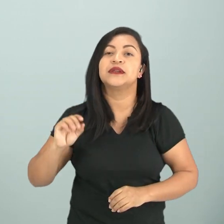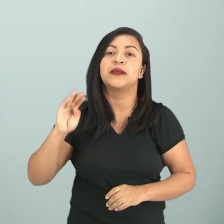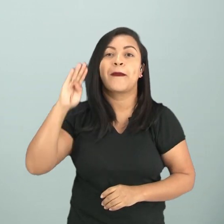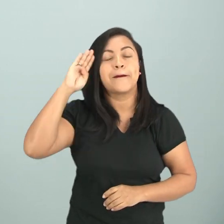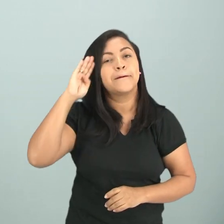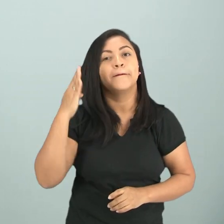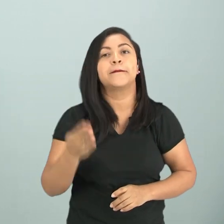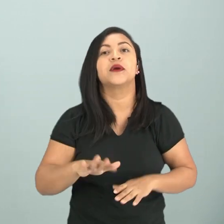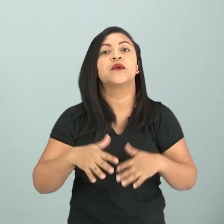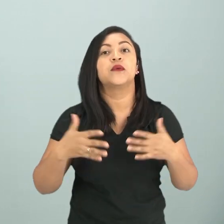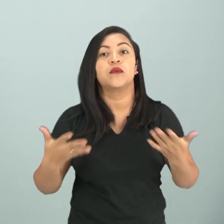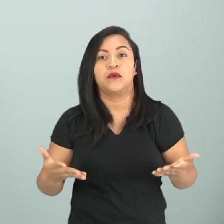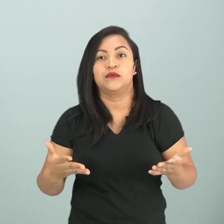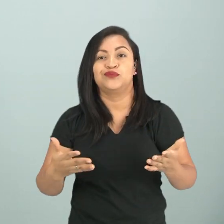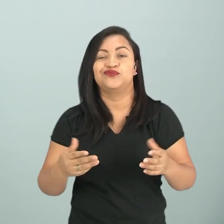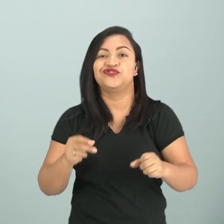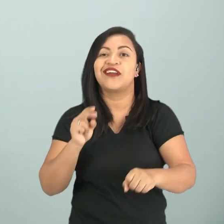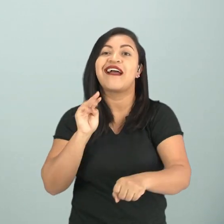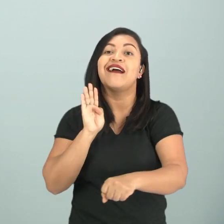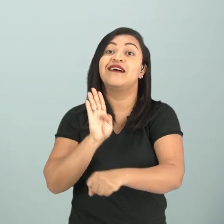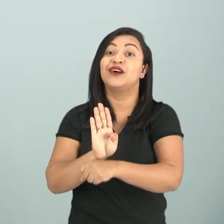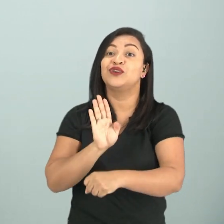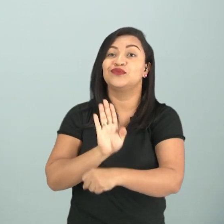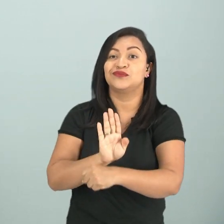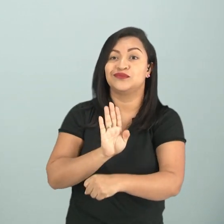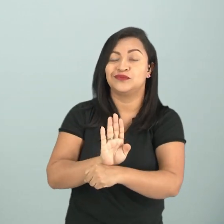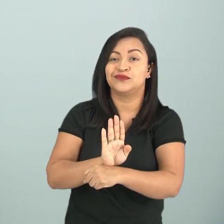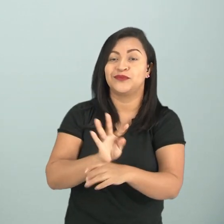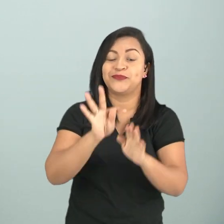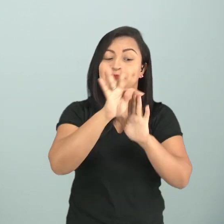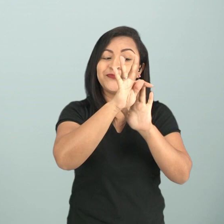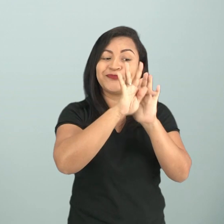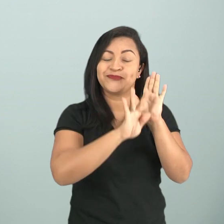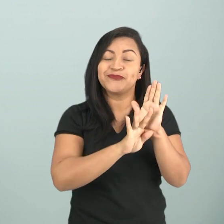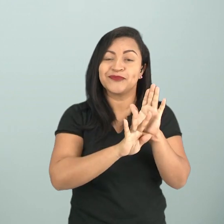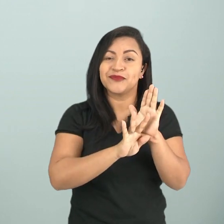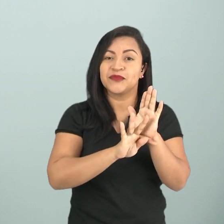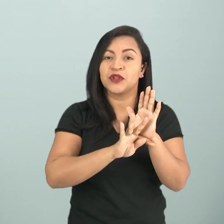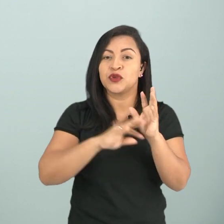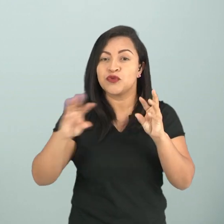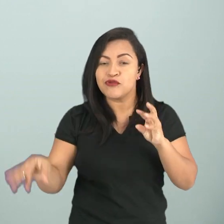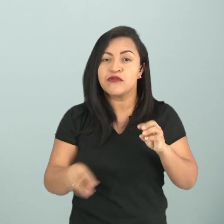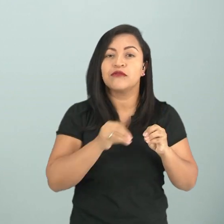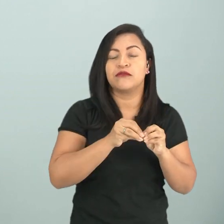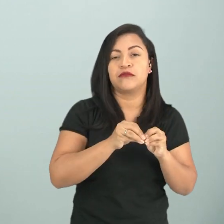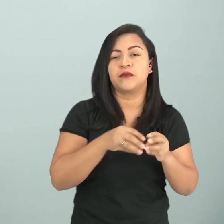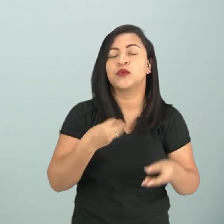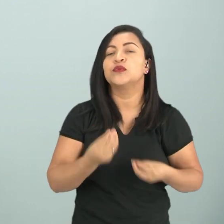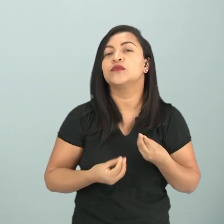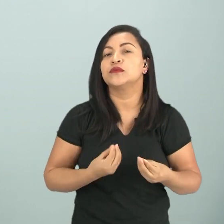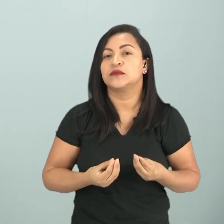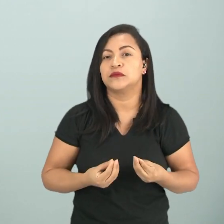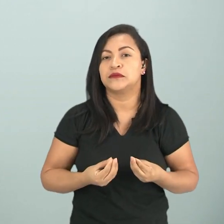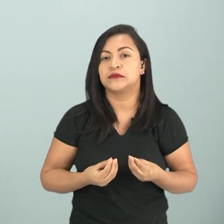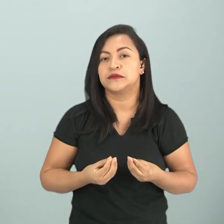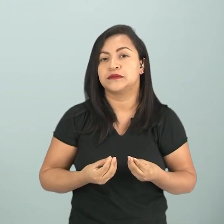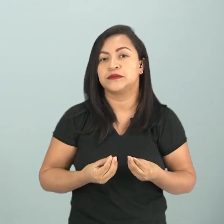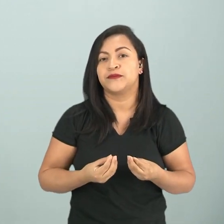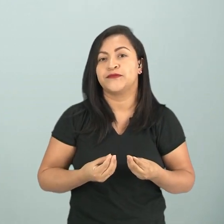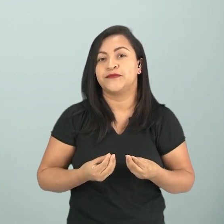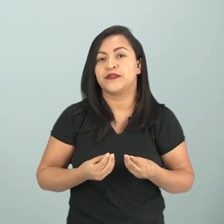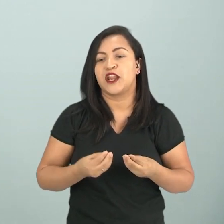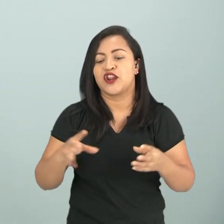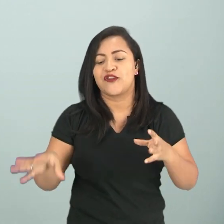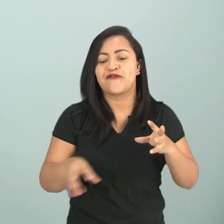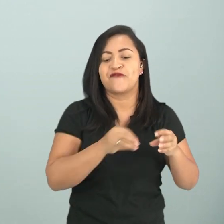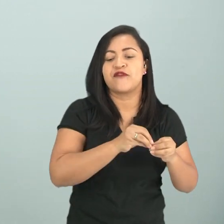colaboração. É um texto colaborativo. É um texto que é formado a partir da junção de